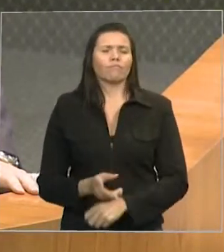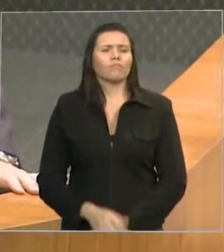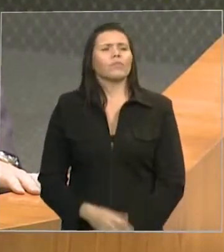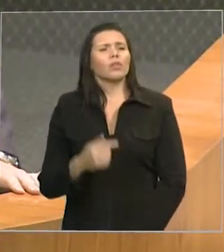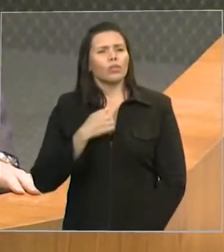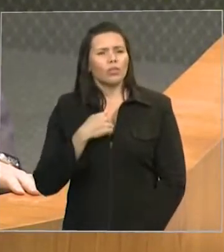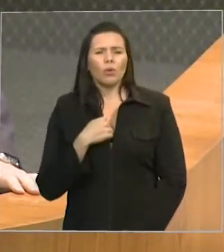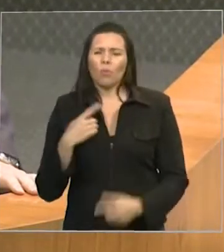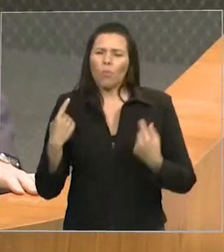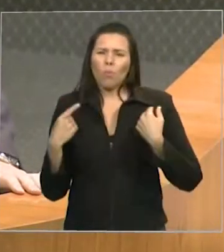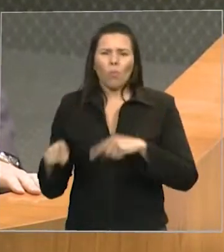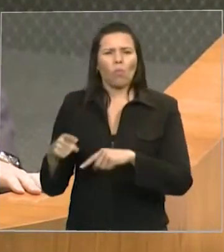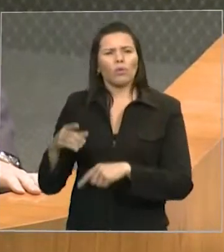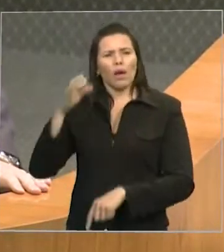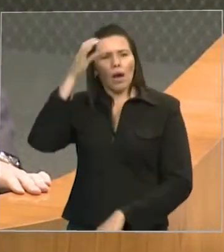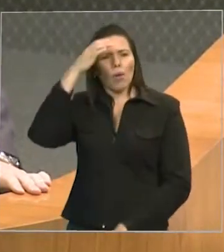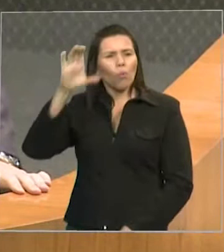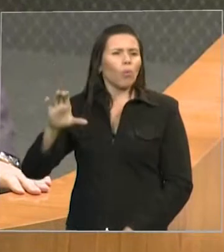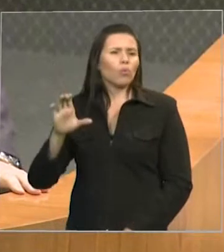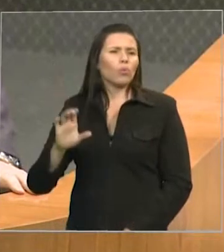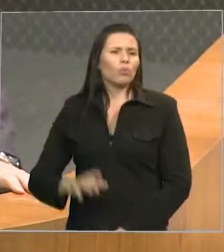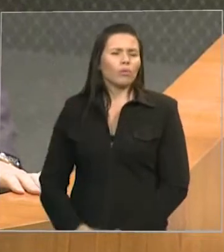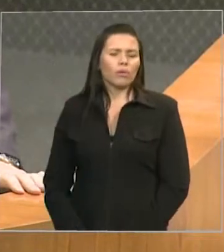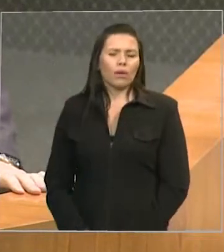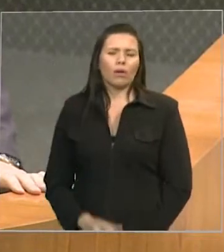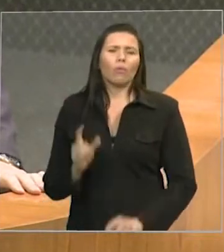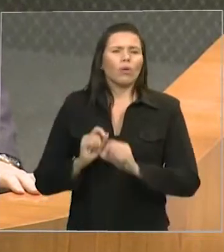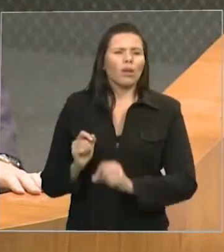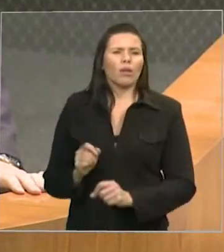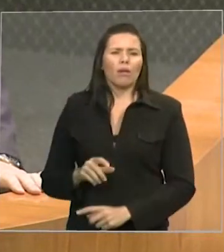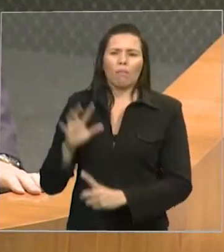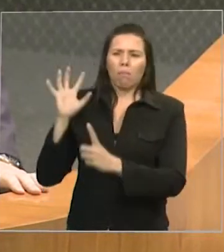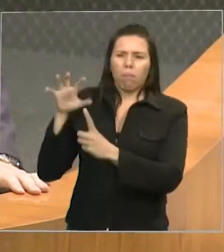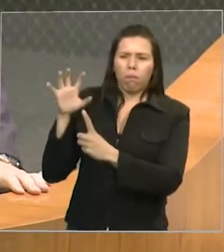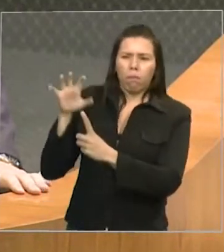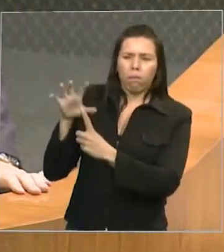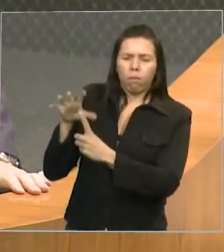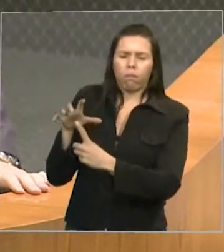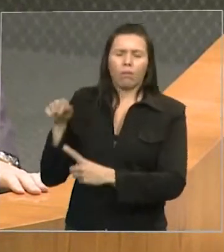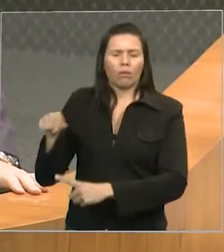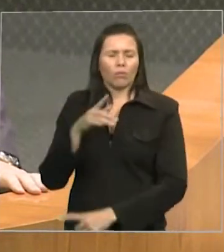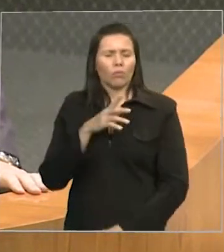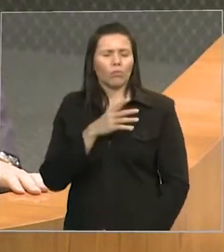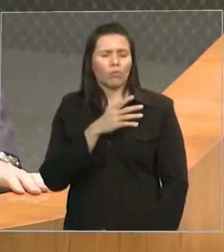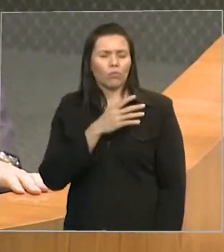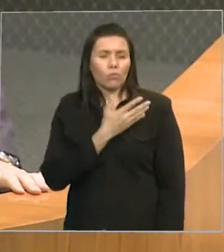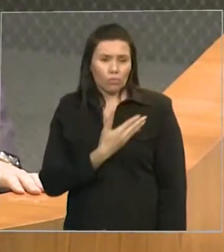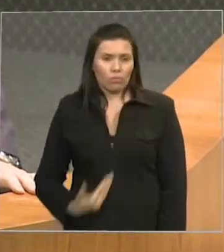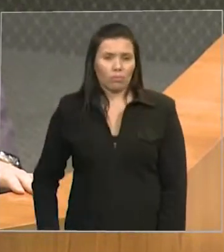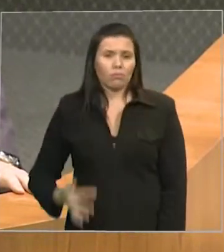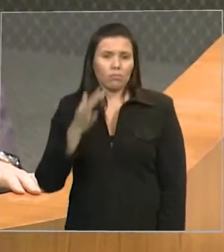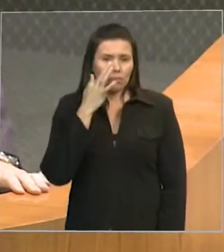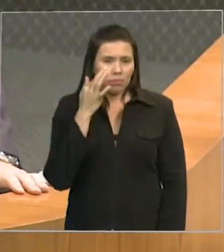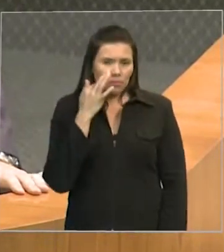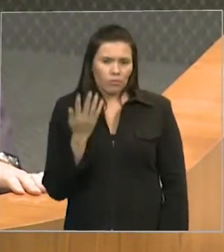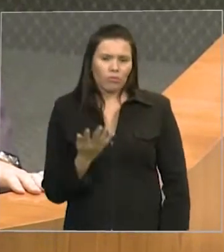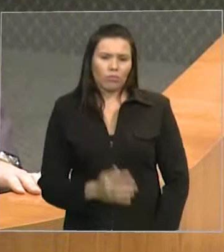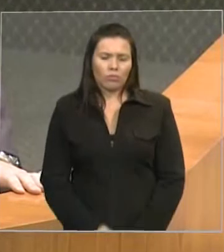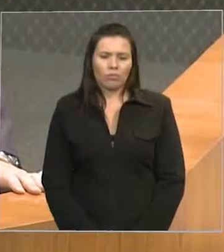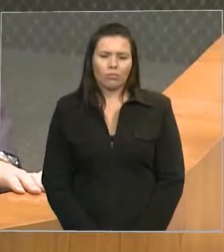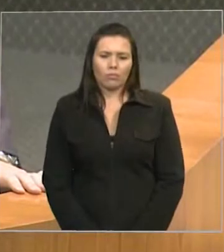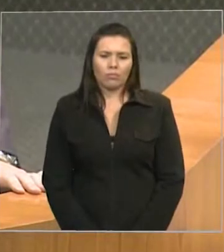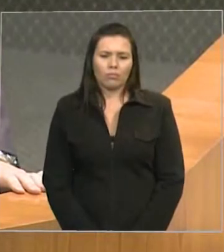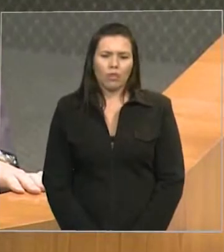essa cultura de perseguição do governador Flávio Dino em relação a